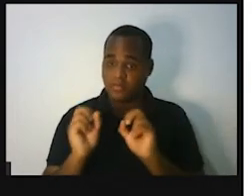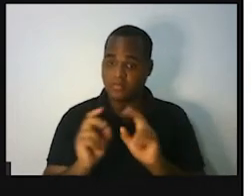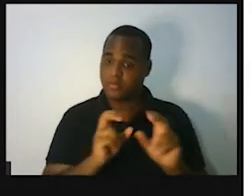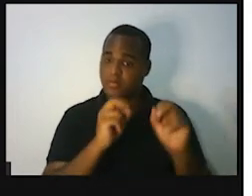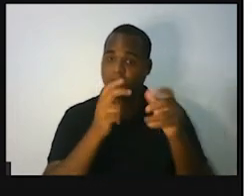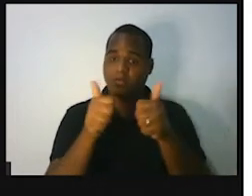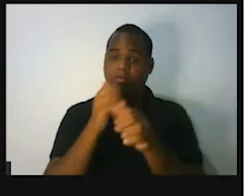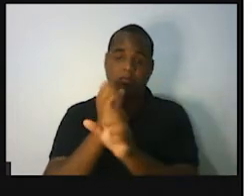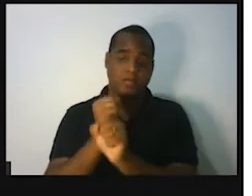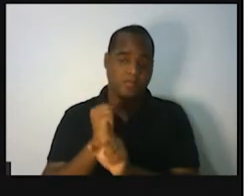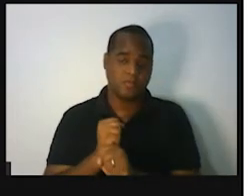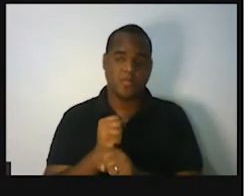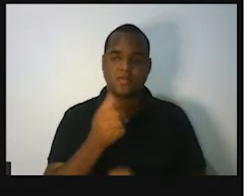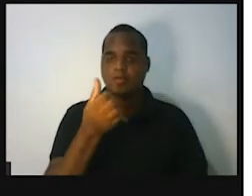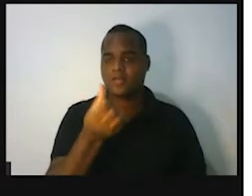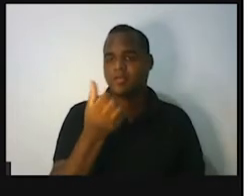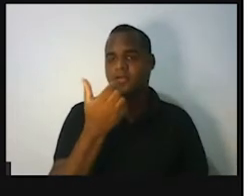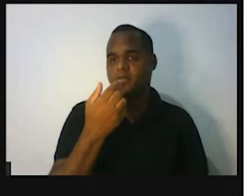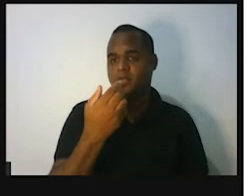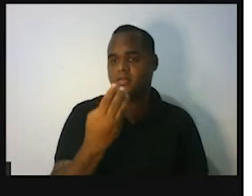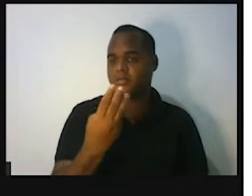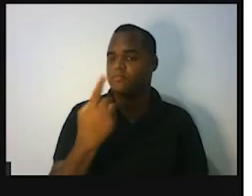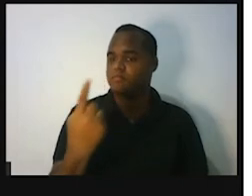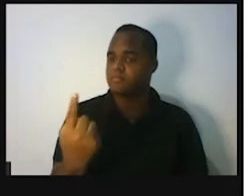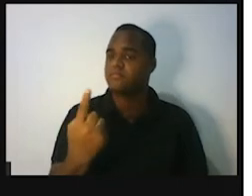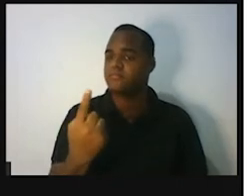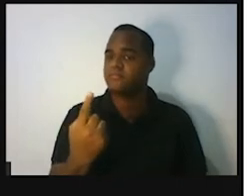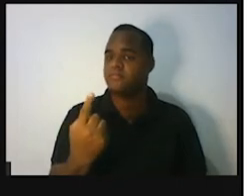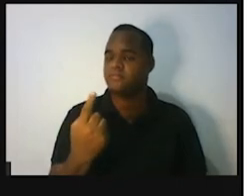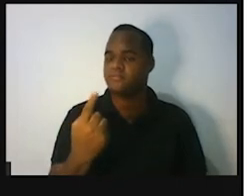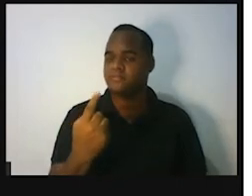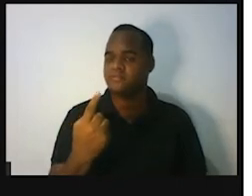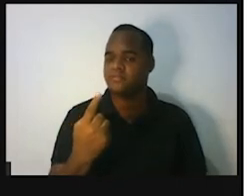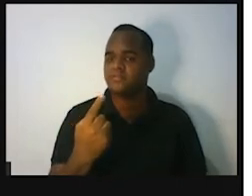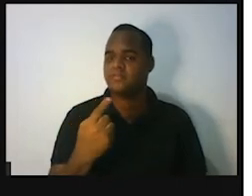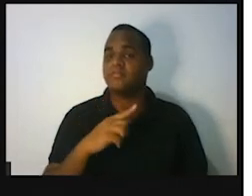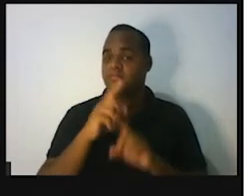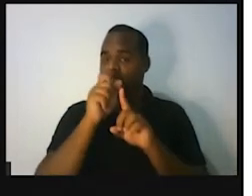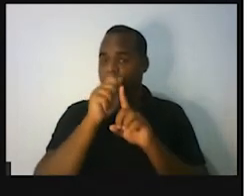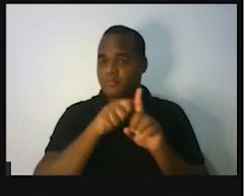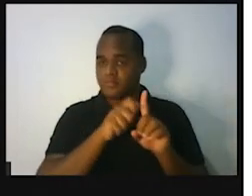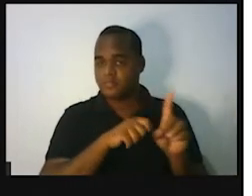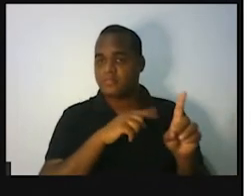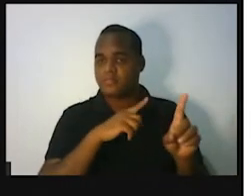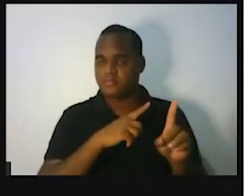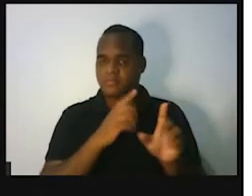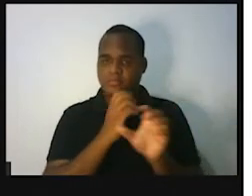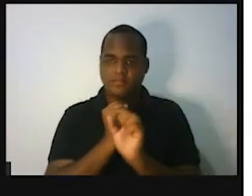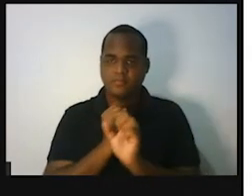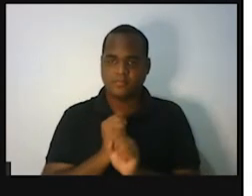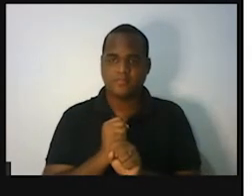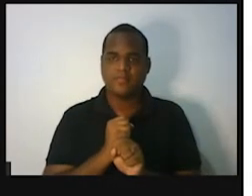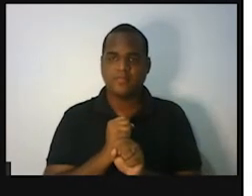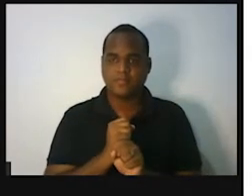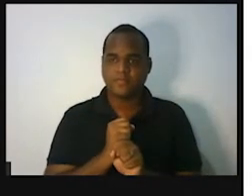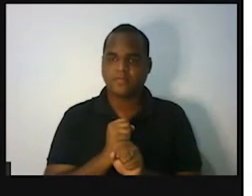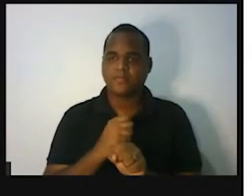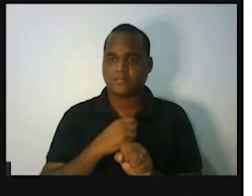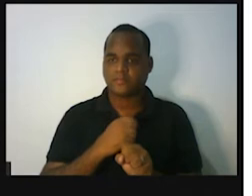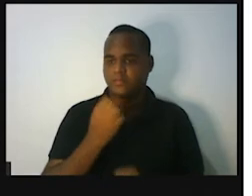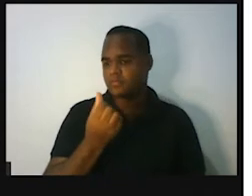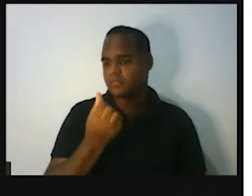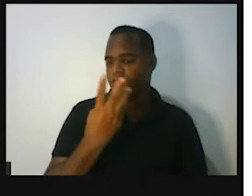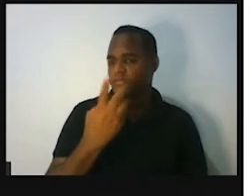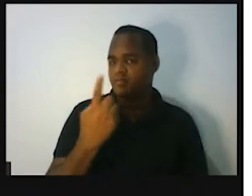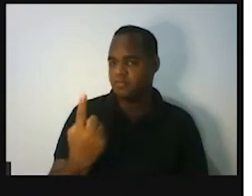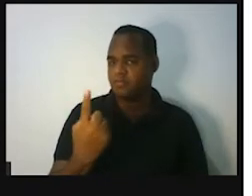total deu 631. Como são 3 meses, eu pego o total da soma, que é 631,